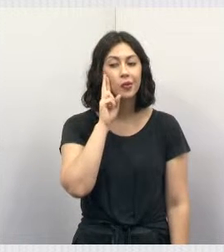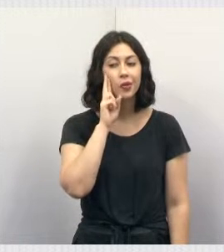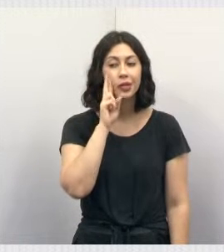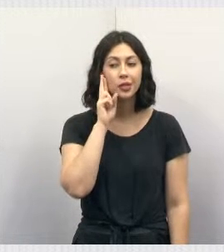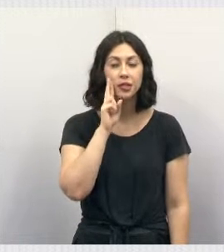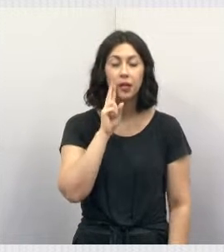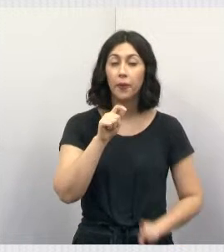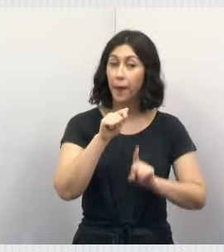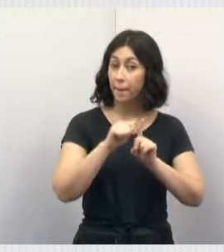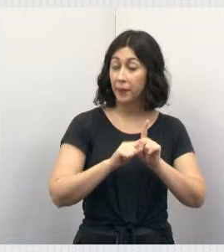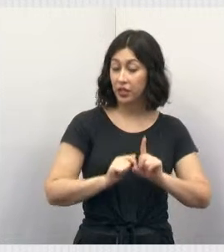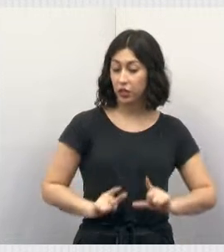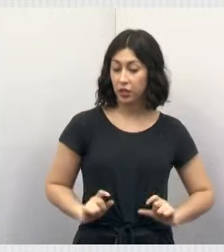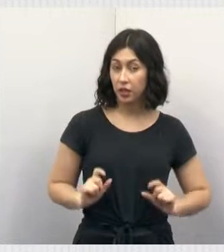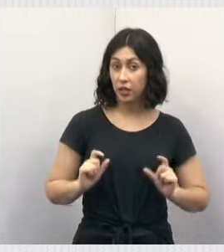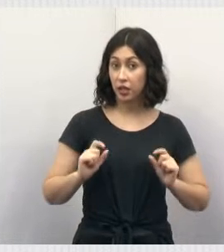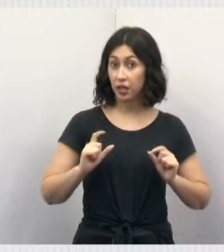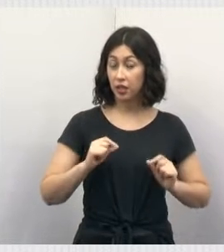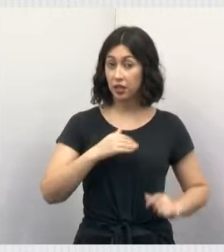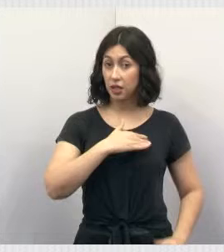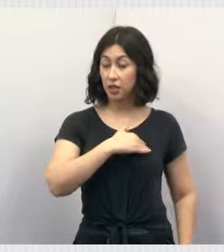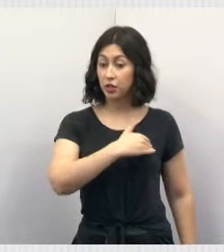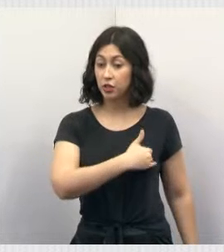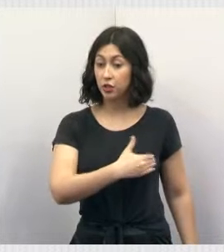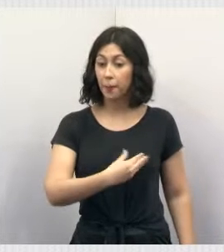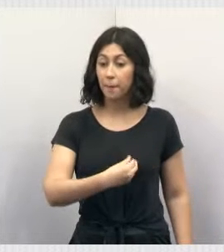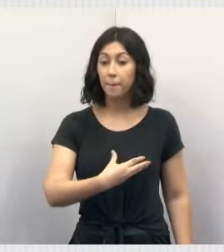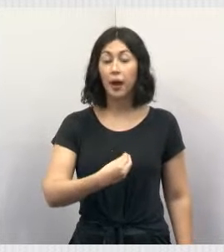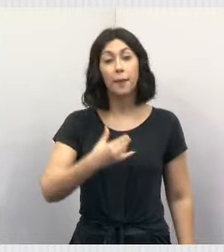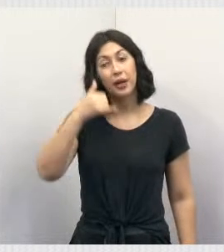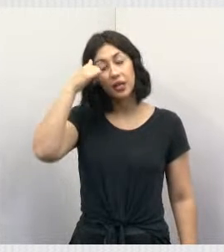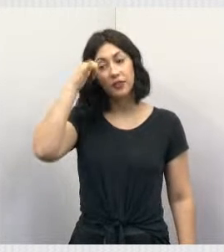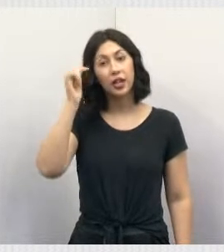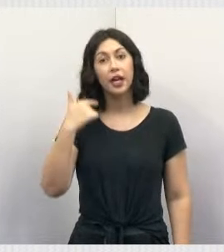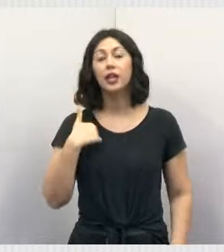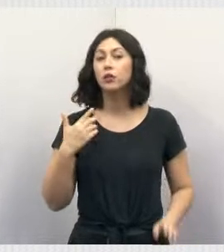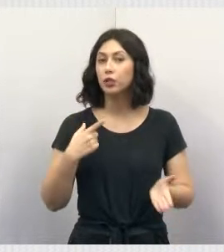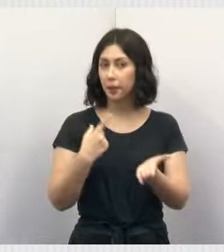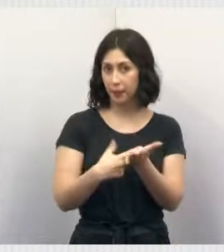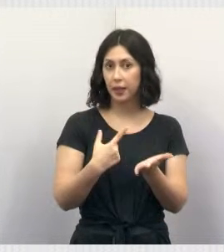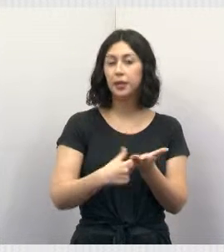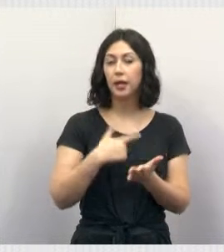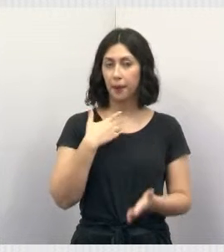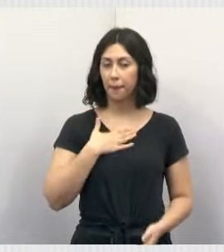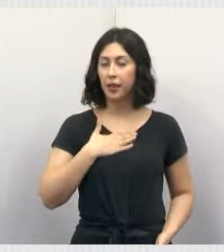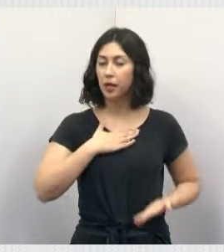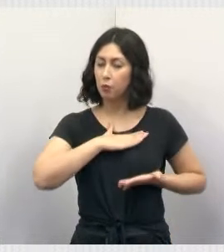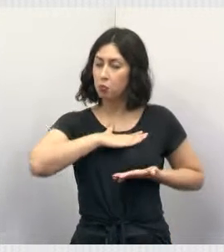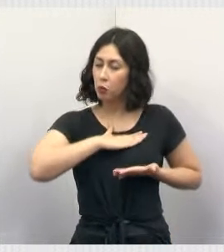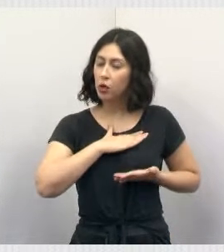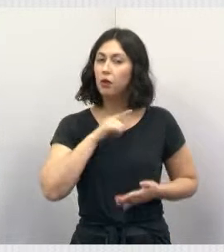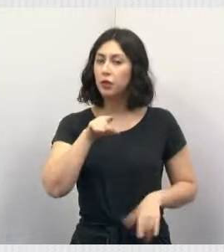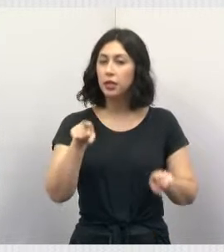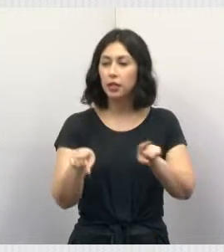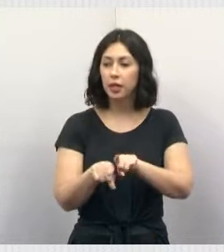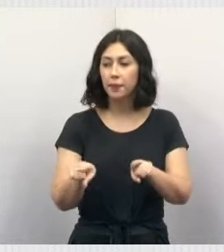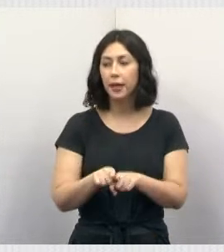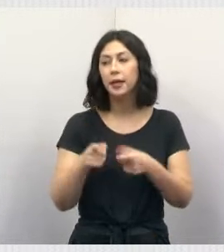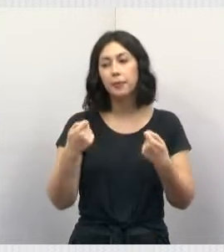mês da prevenção do câncer de mama. Eu já marquei a minha mamografia anual para a semana que vem. Então, cuide-se você também.